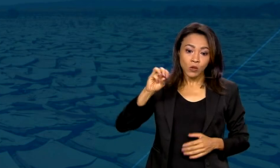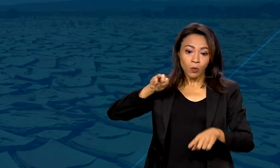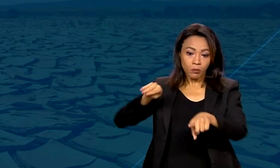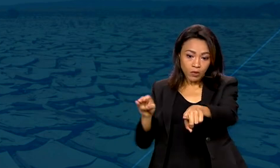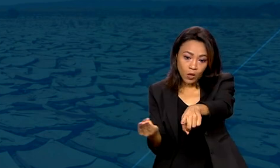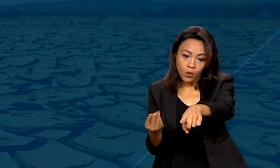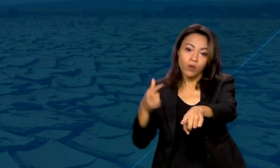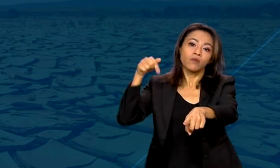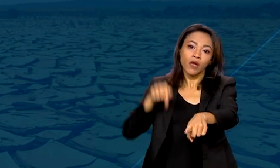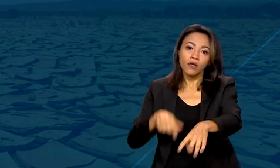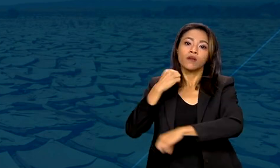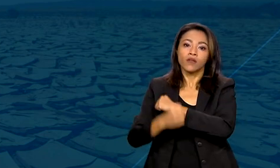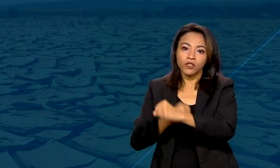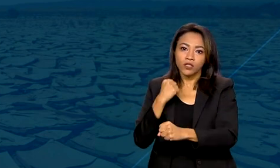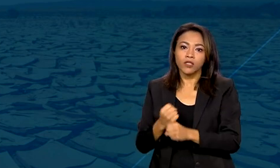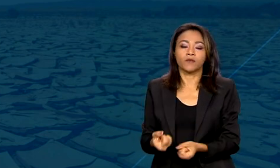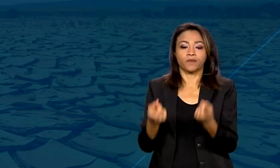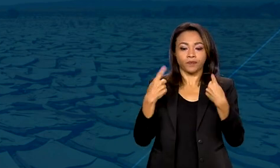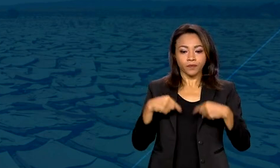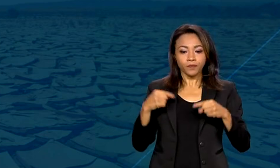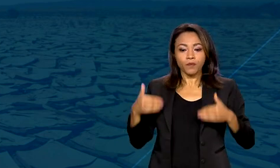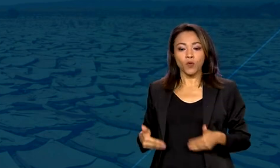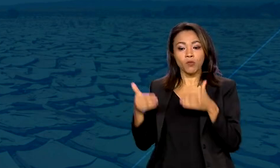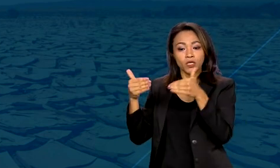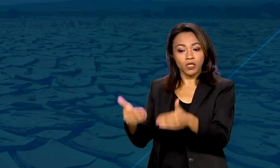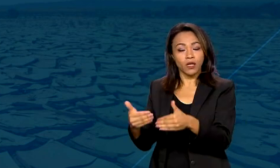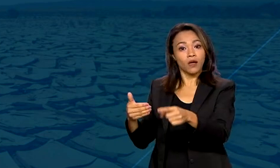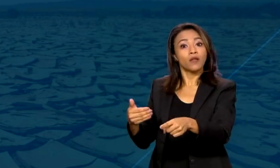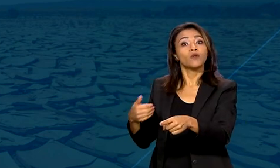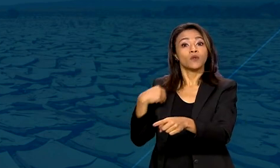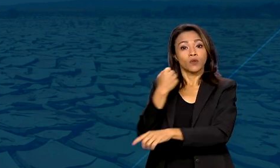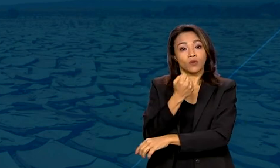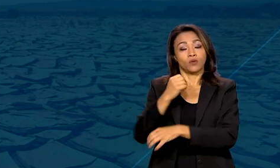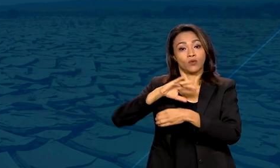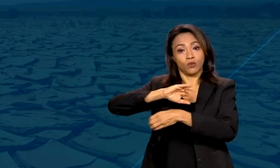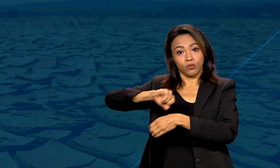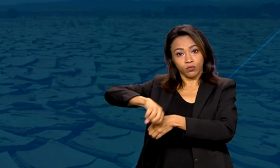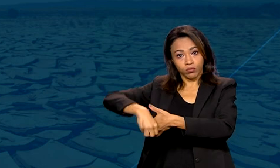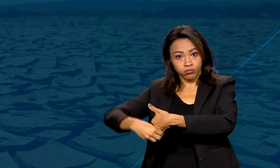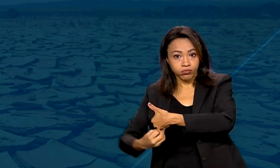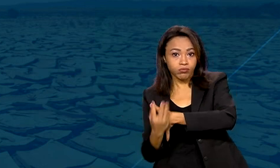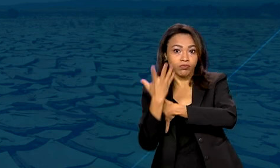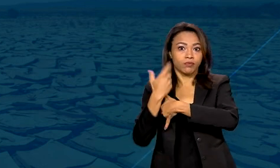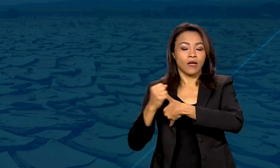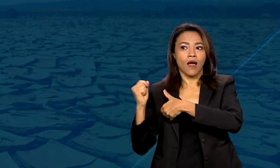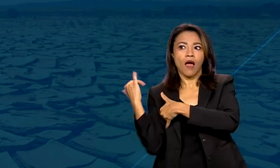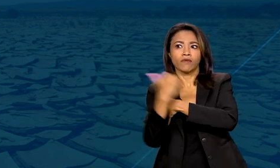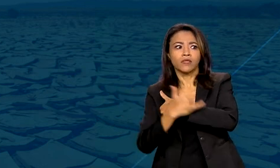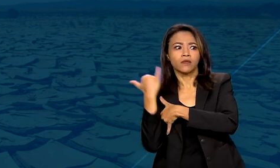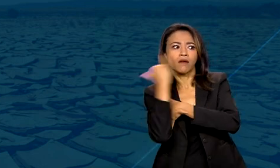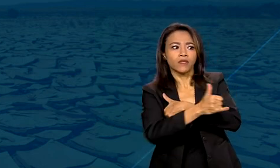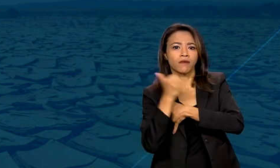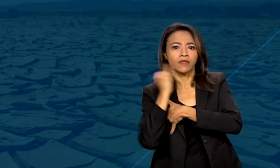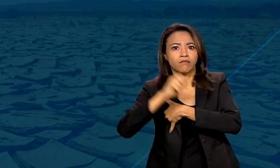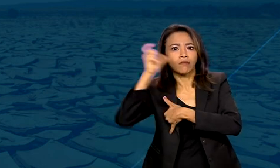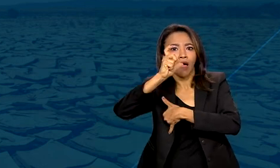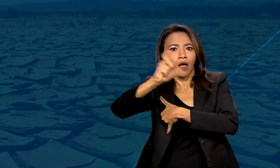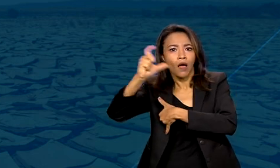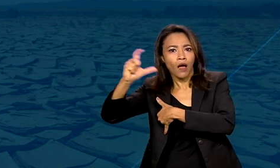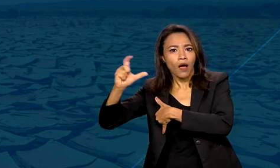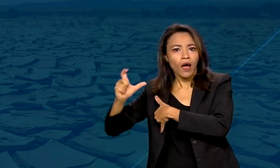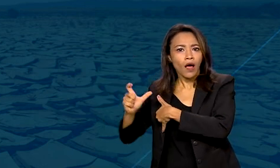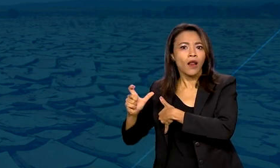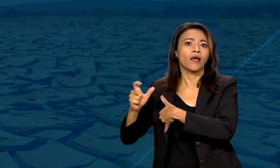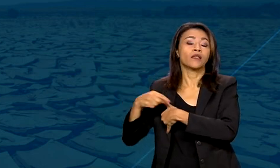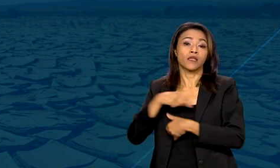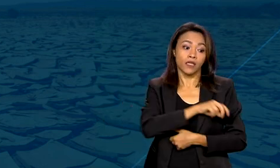ano. O Ministério do Meio Ambiente já tem fortalecido o sistema de alertas precoces de secas emitido pelo